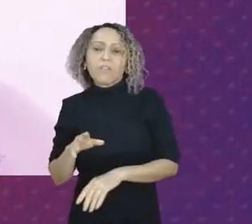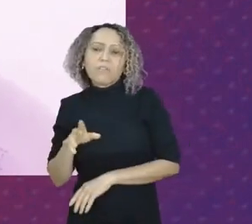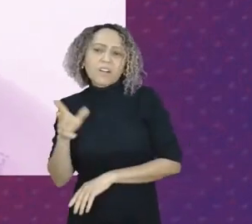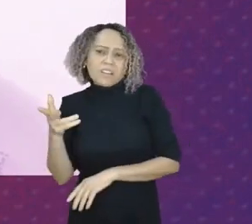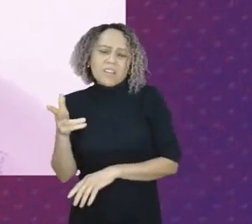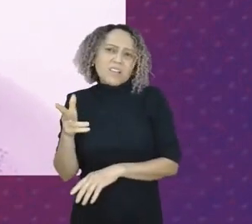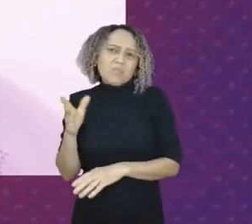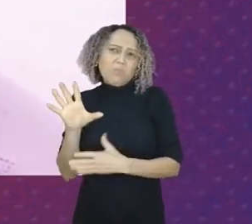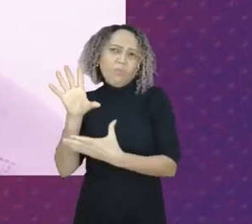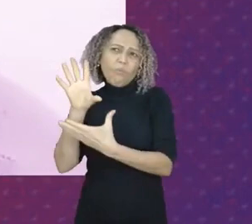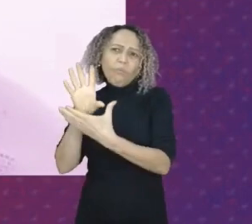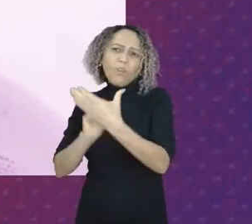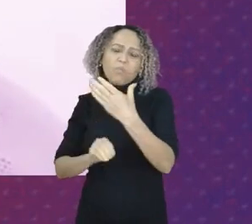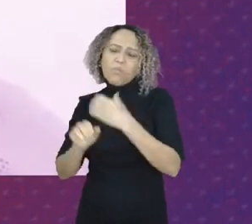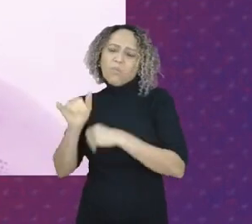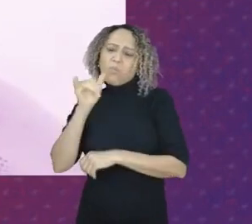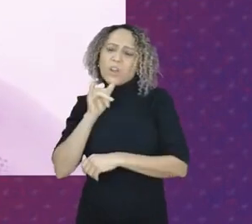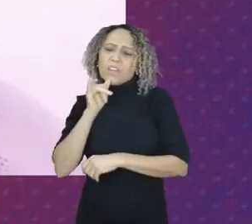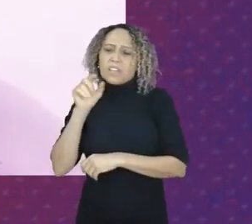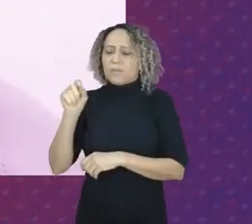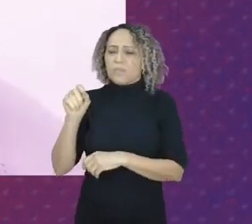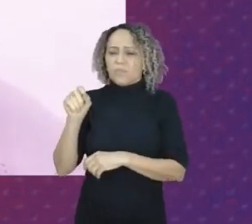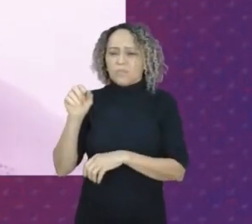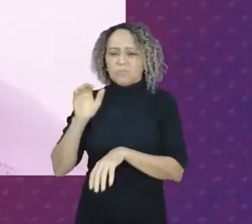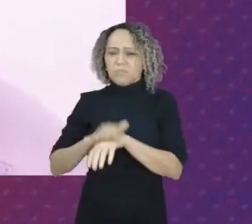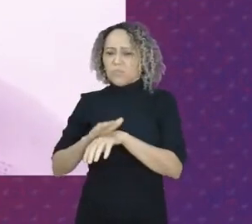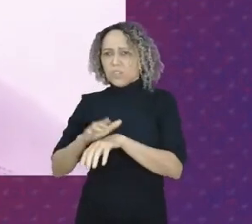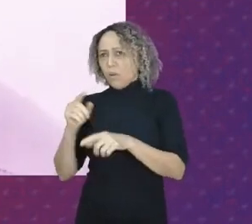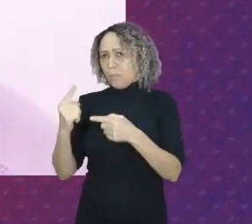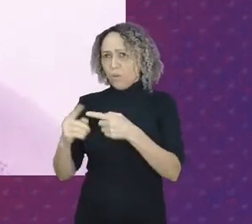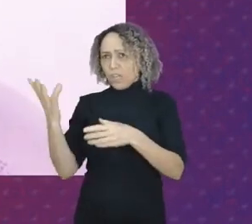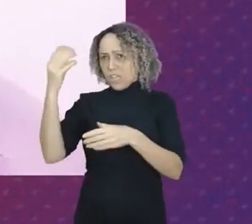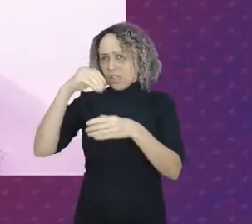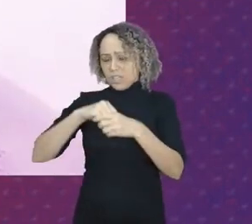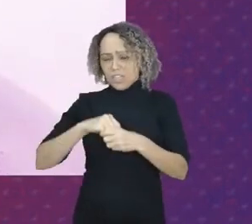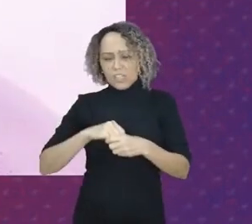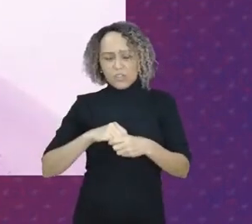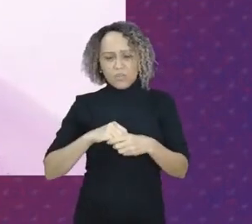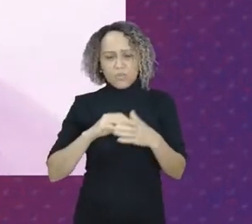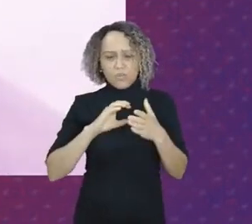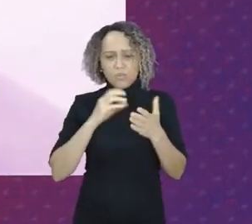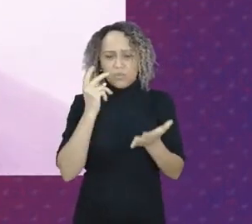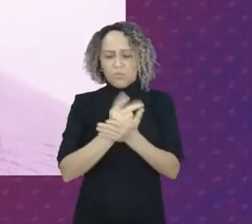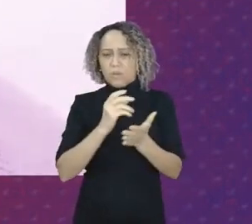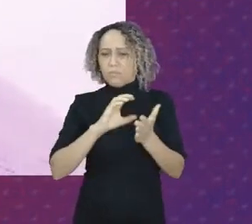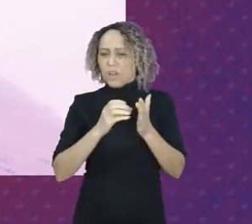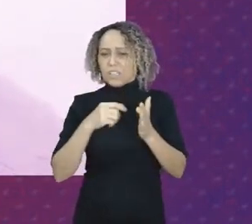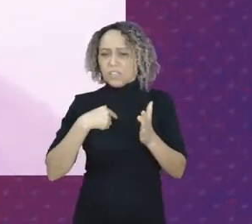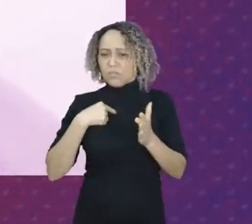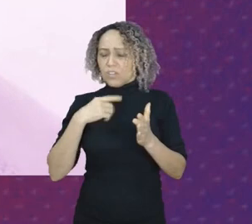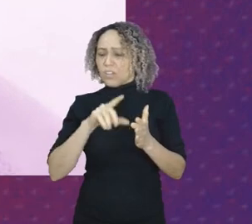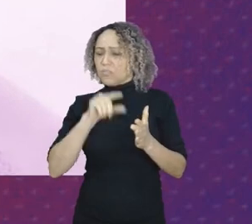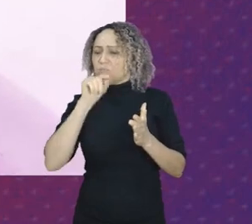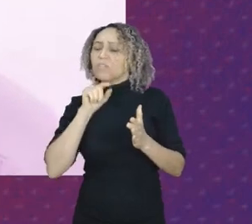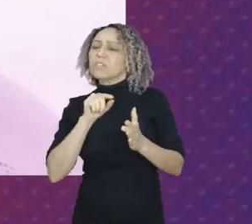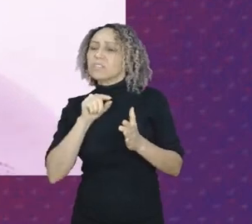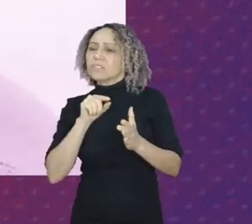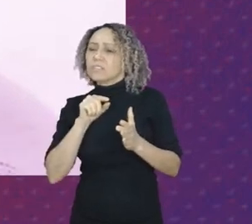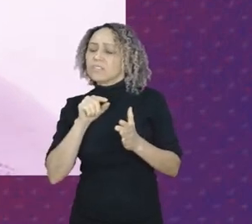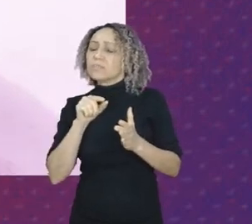fazer parte do mesmo partido do qual eu escolhi por amor e também por me ver